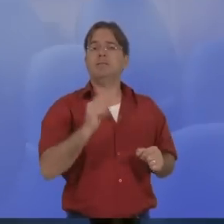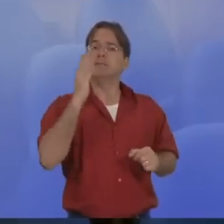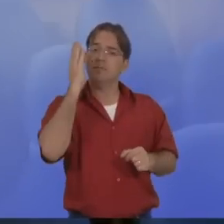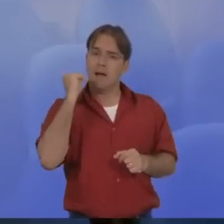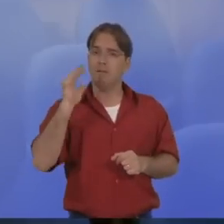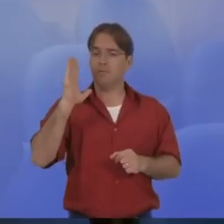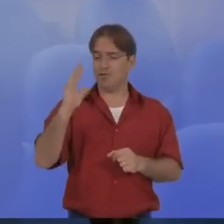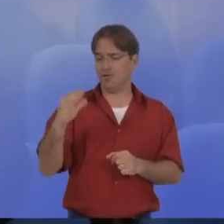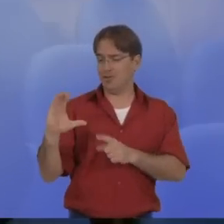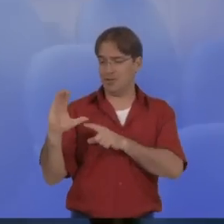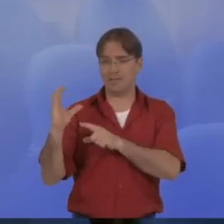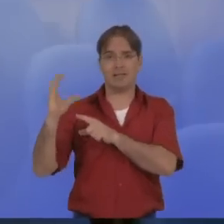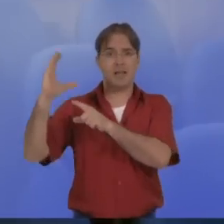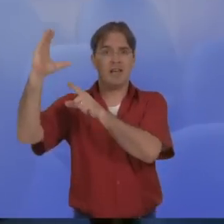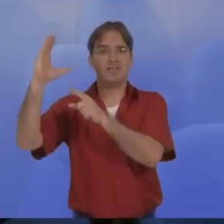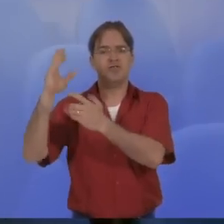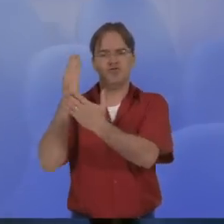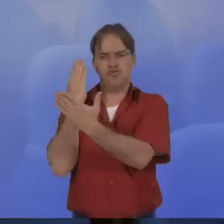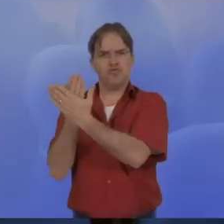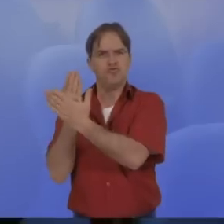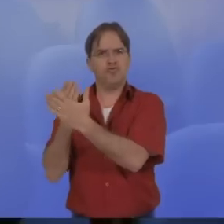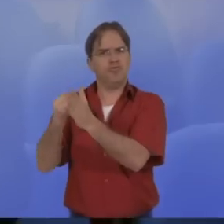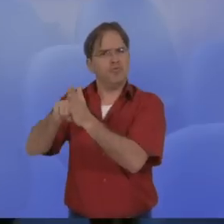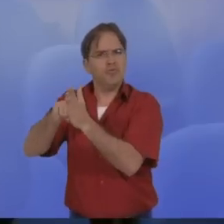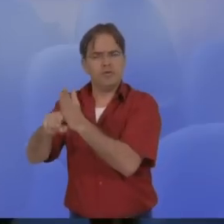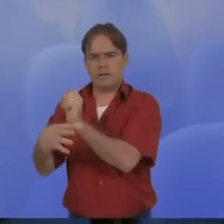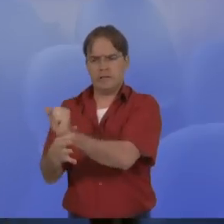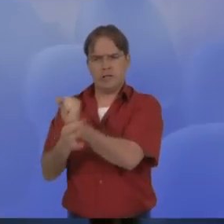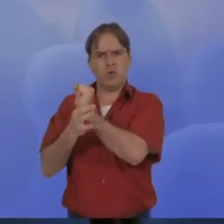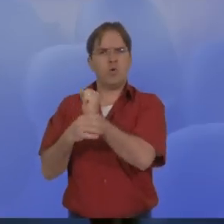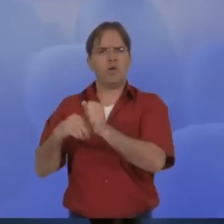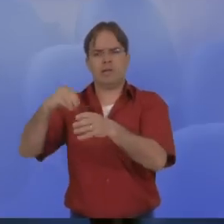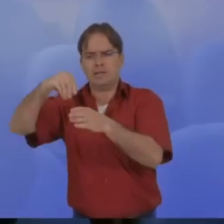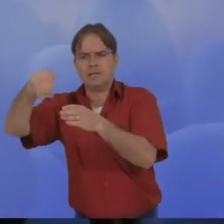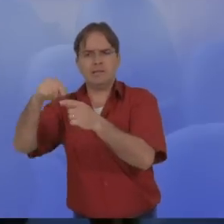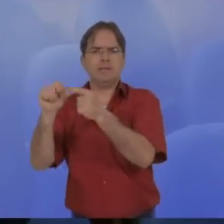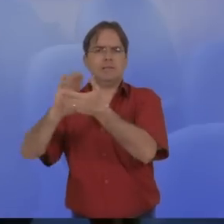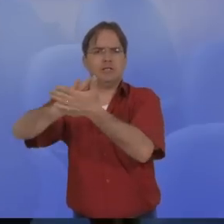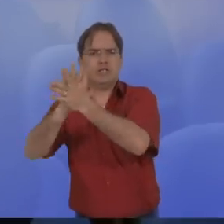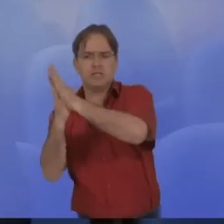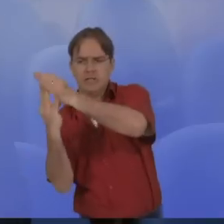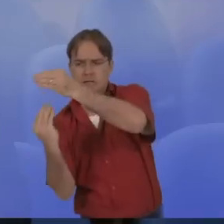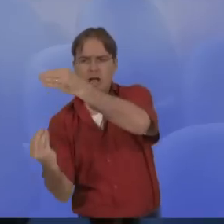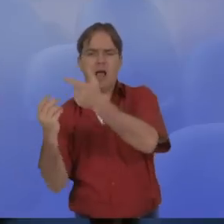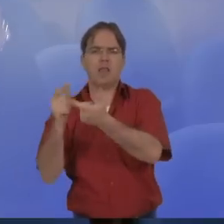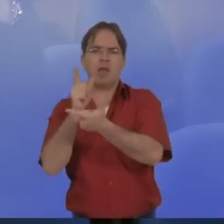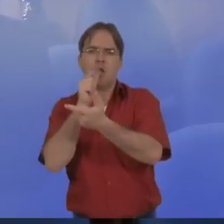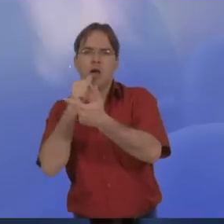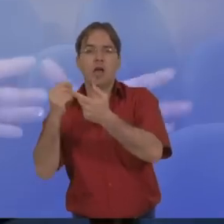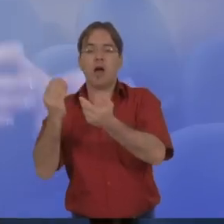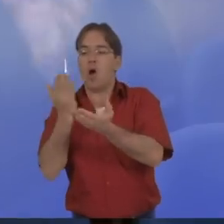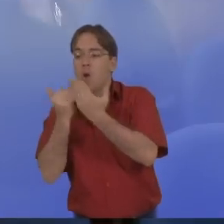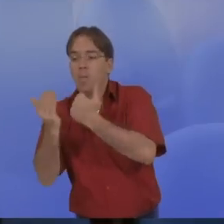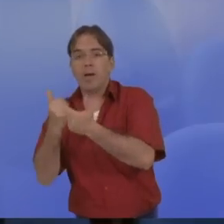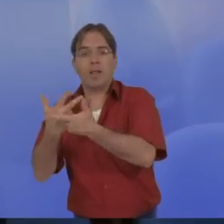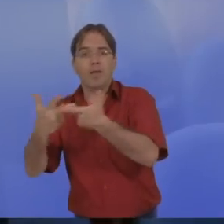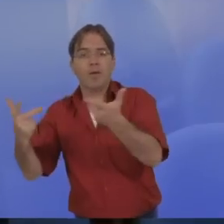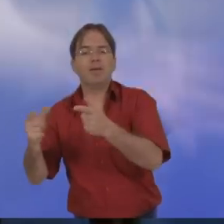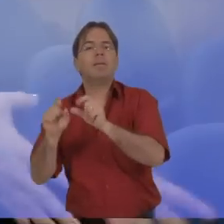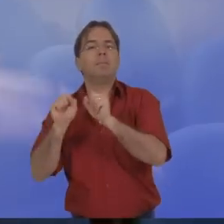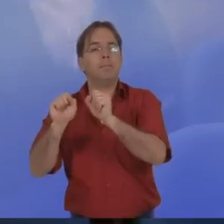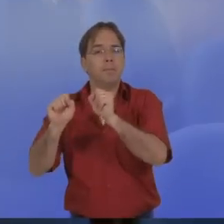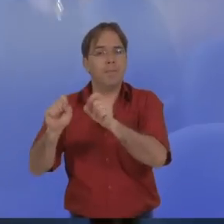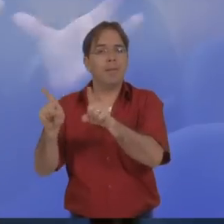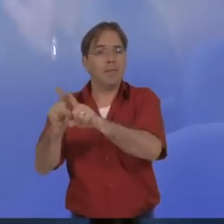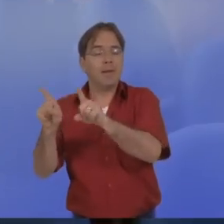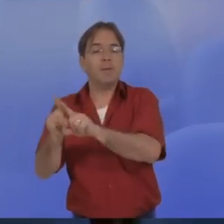proteína, da fração, mas também a possibilidade de que ela possa ser feita de uma forma, por